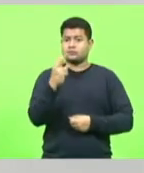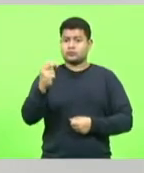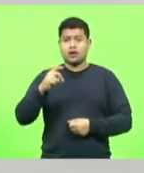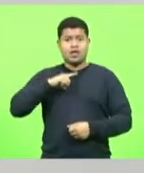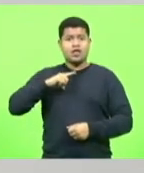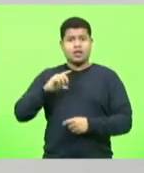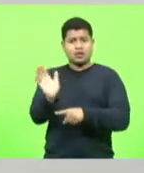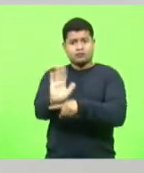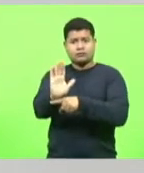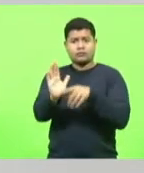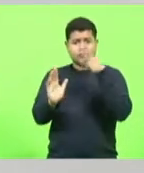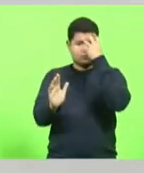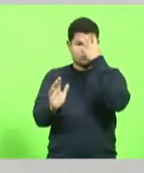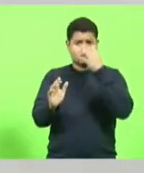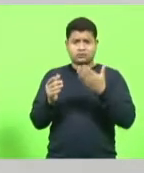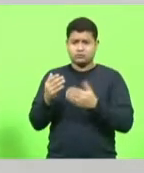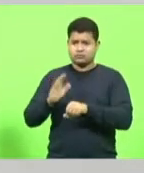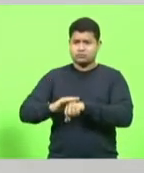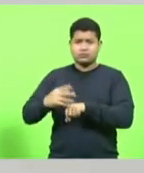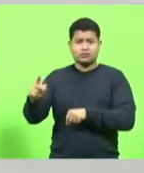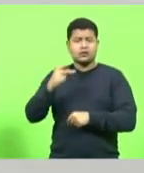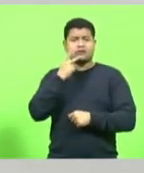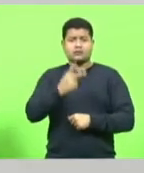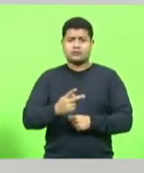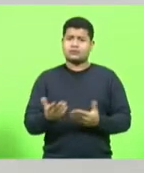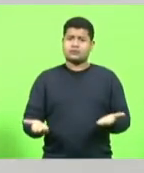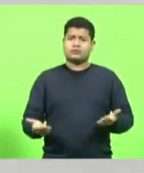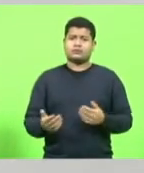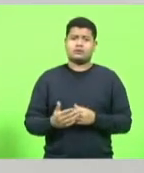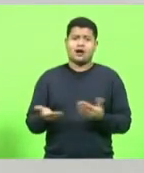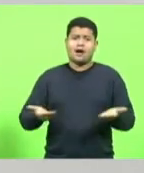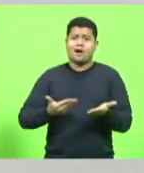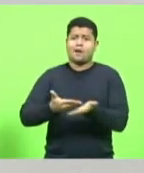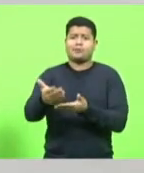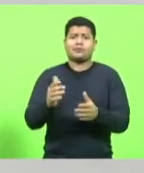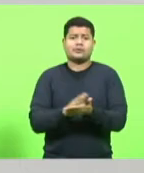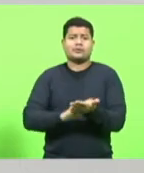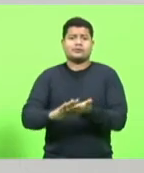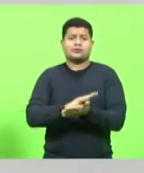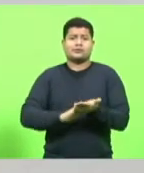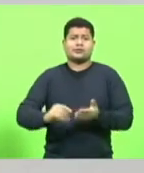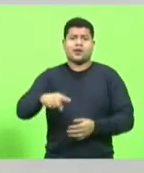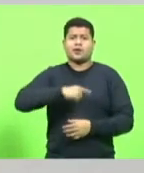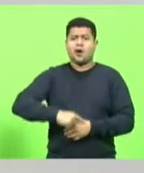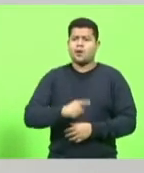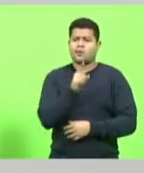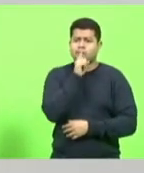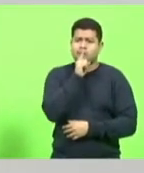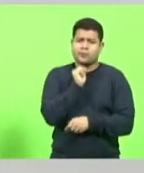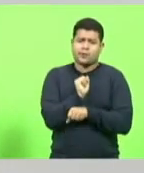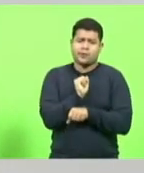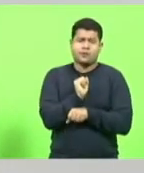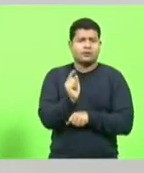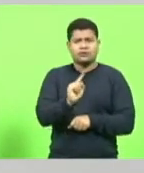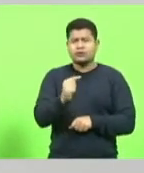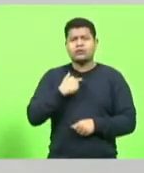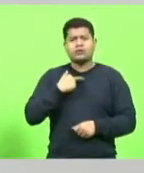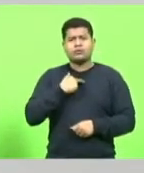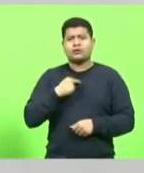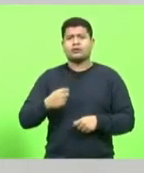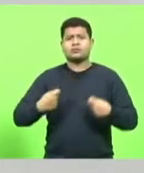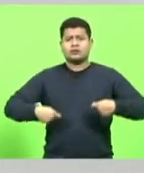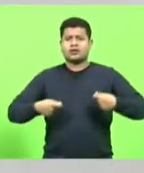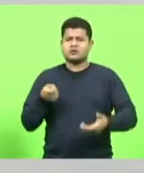e não começou então nós não podemos mais silenciar e temos que fazer essa cobrança